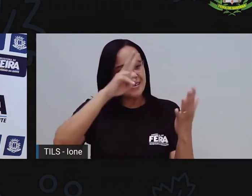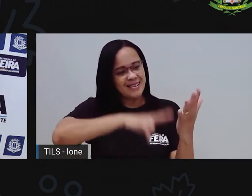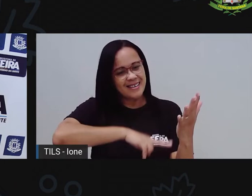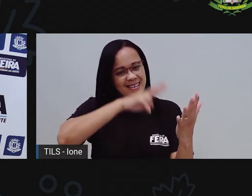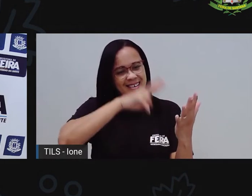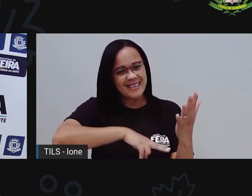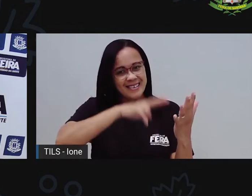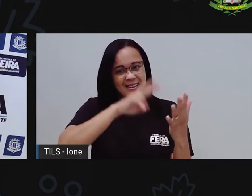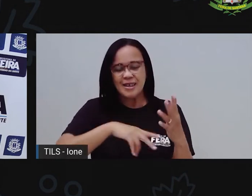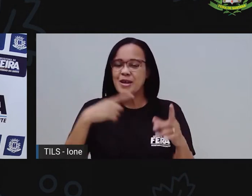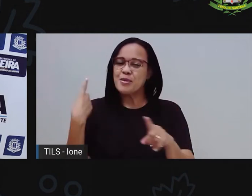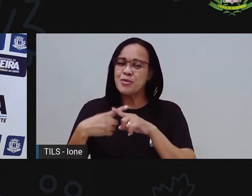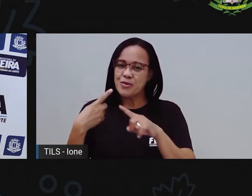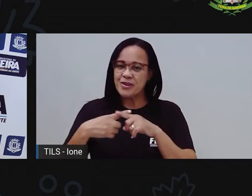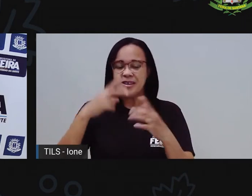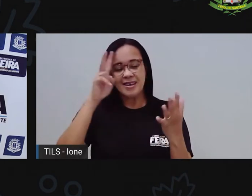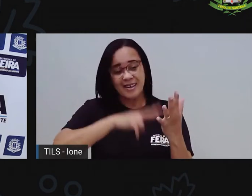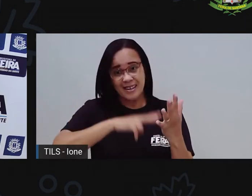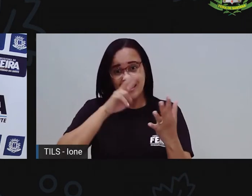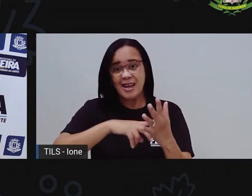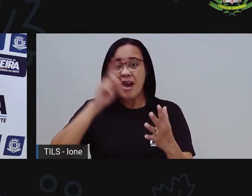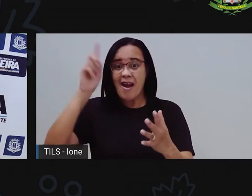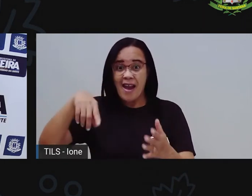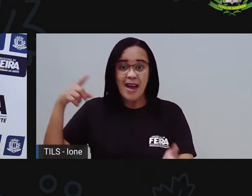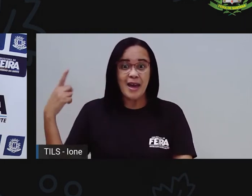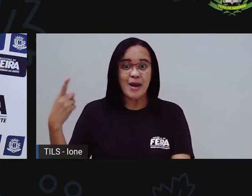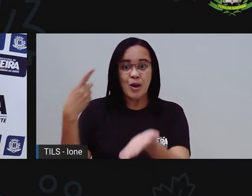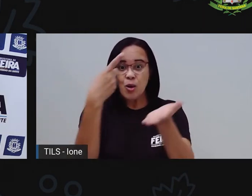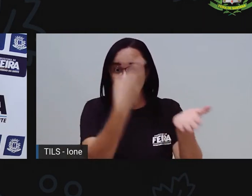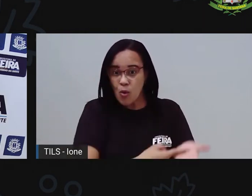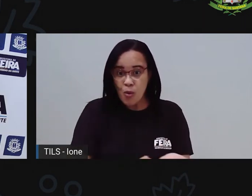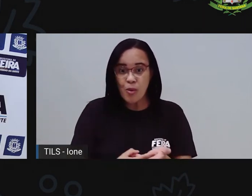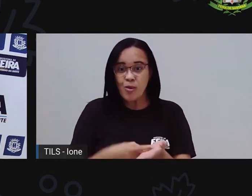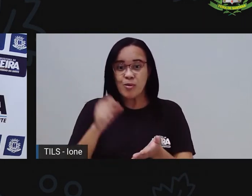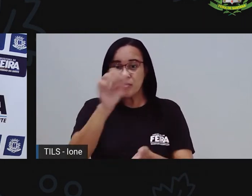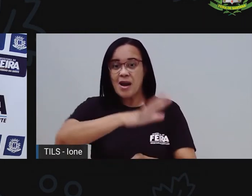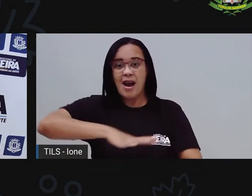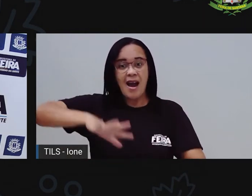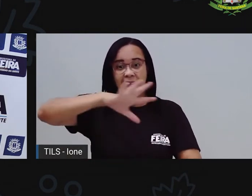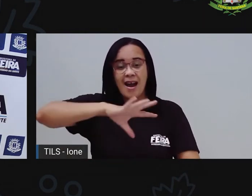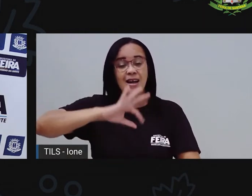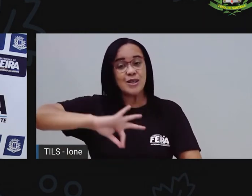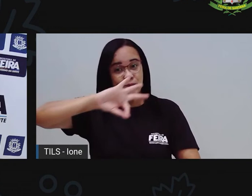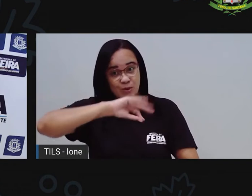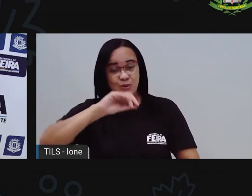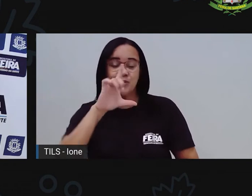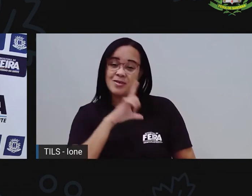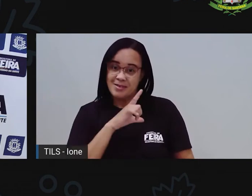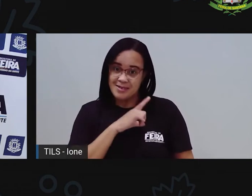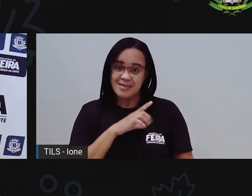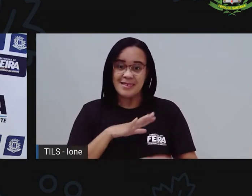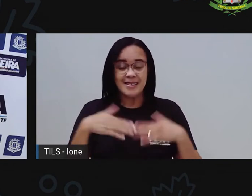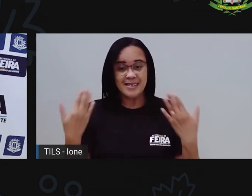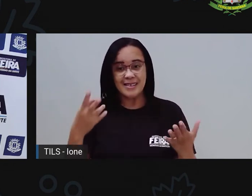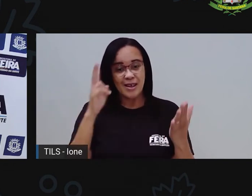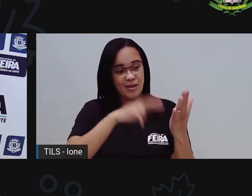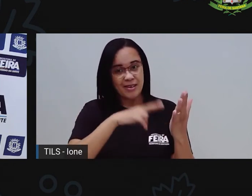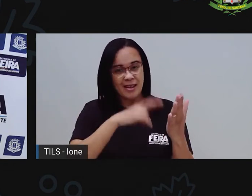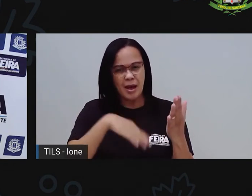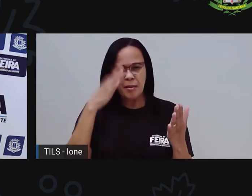um compromisso de todas as áreas. E a interpretação de texto vem aí junto com a leitura.